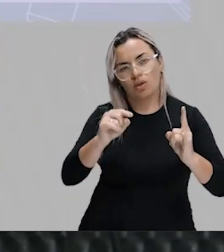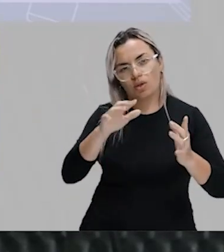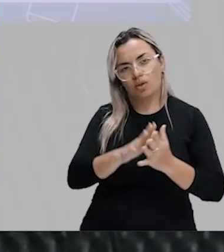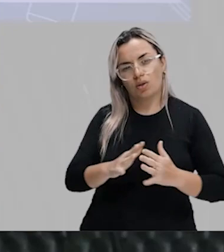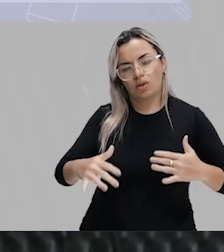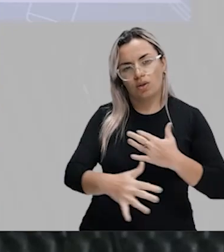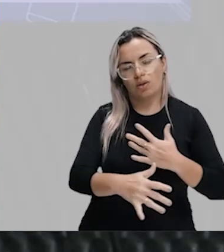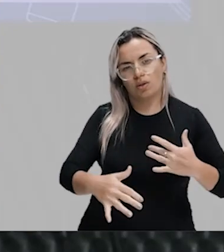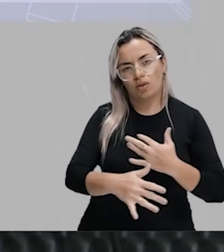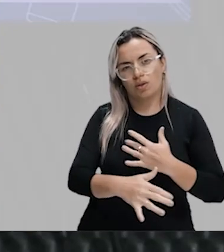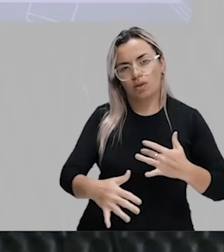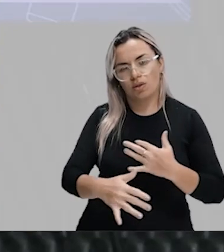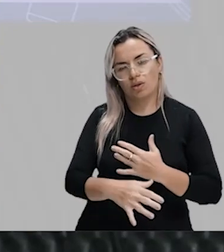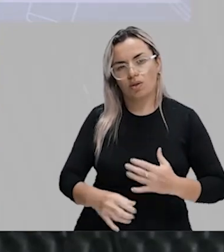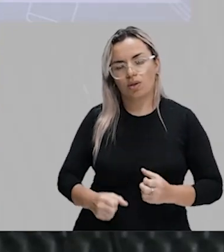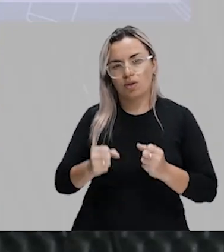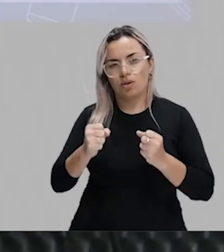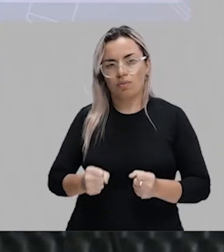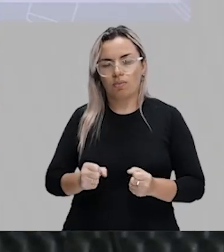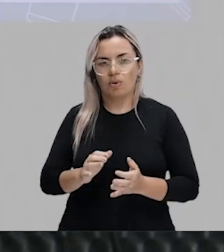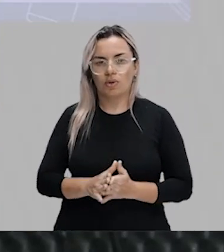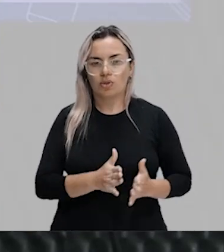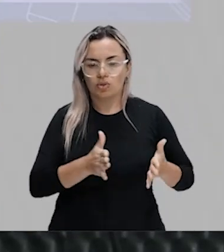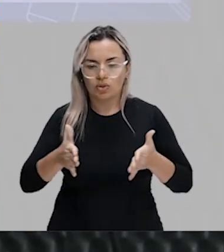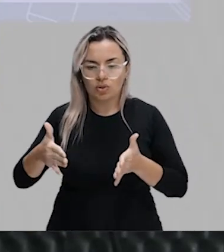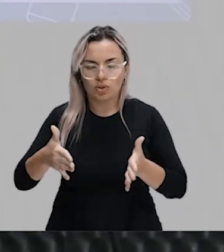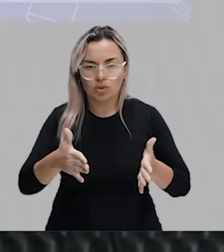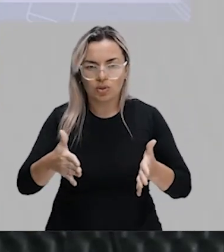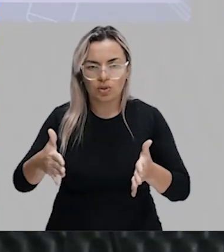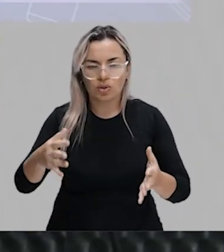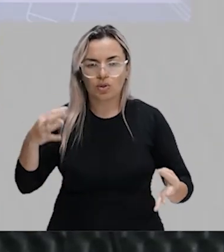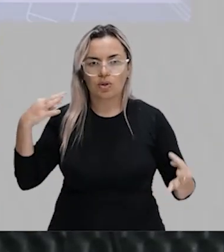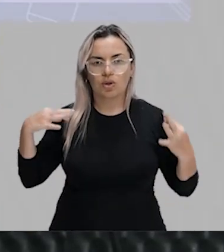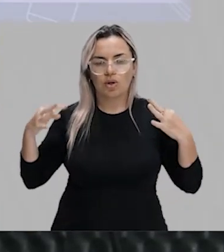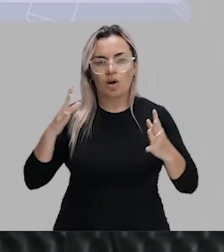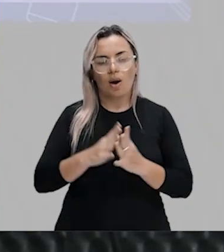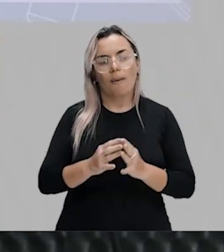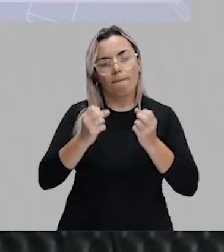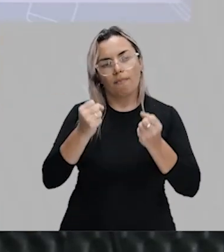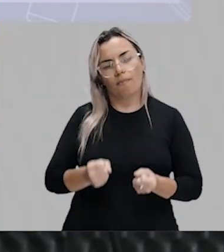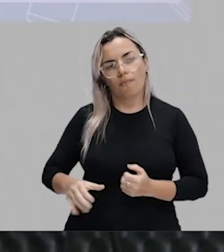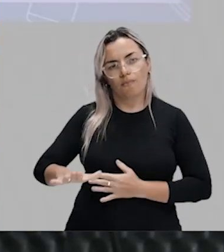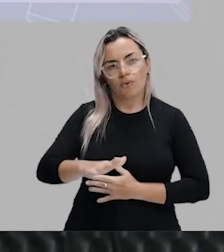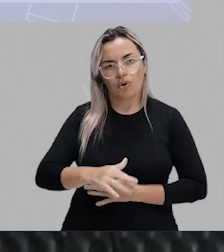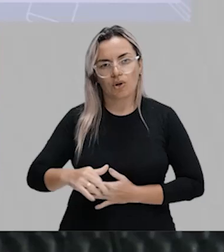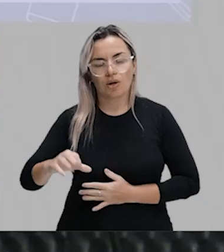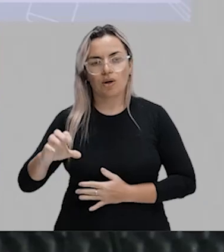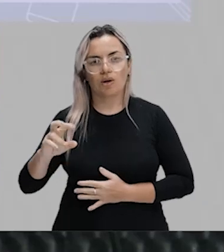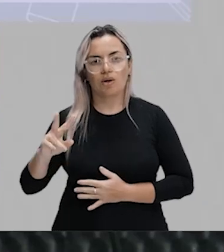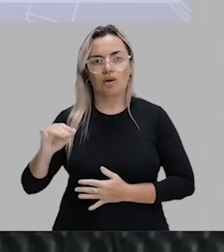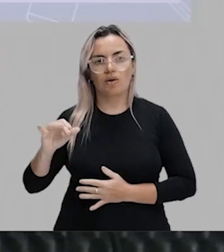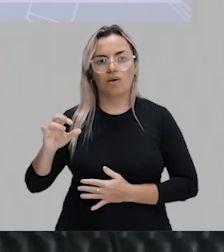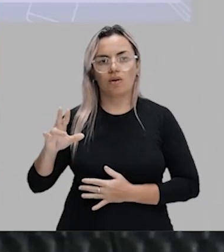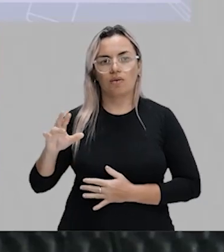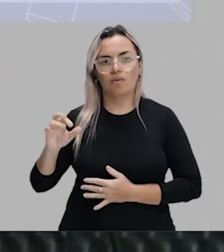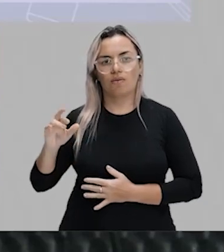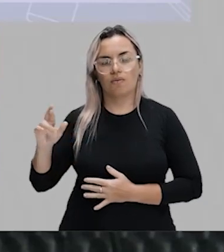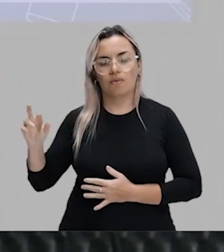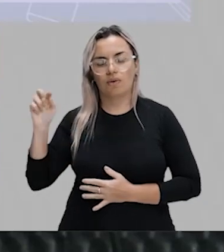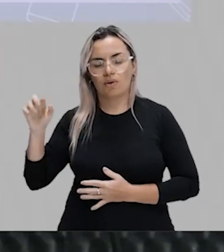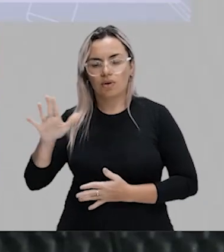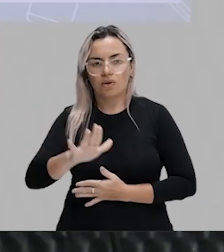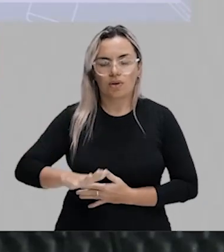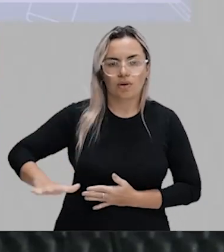cidade. Como você pode estar. Como guia turístico. Você pode estar no Reviver. Ali na área do projeto Reviver. Na área